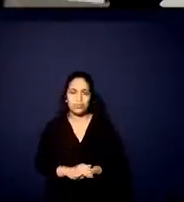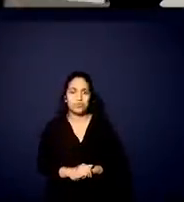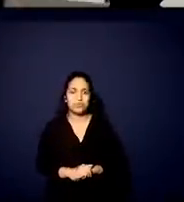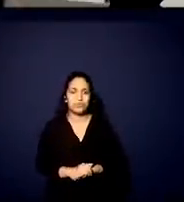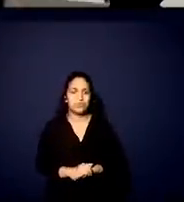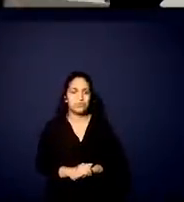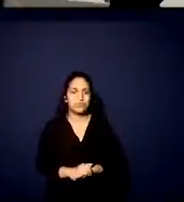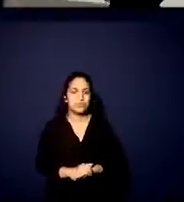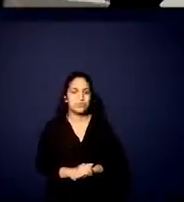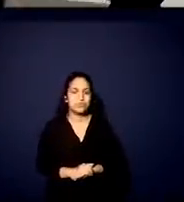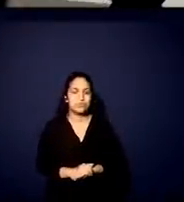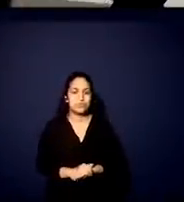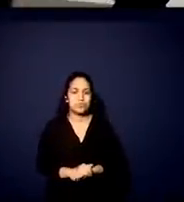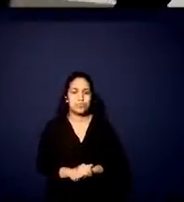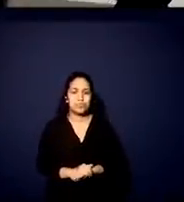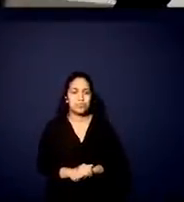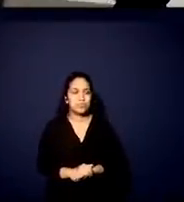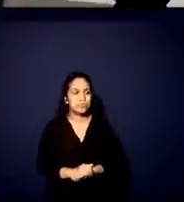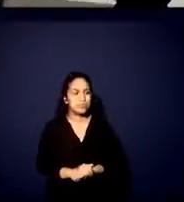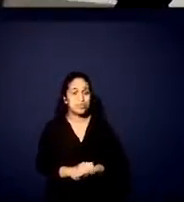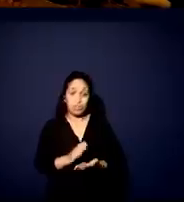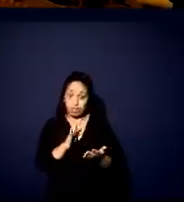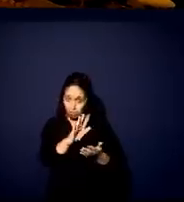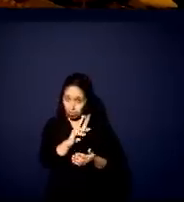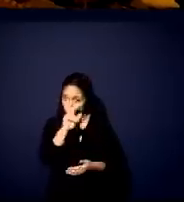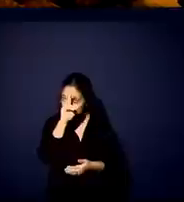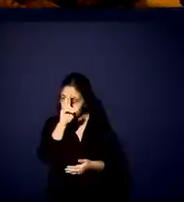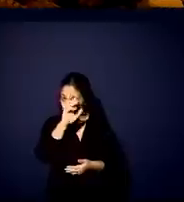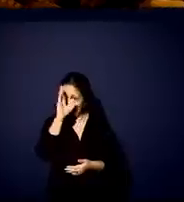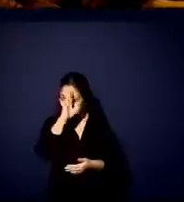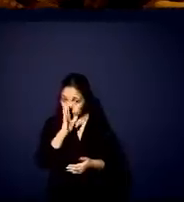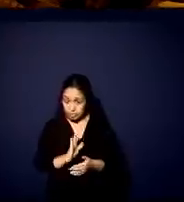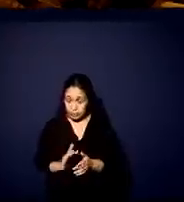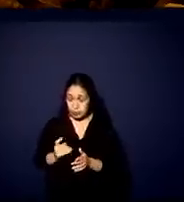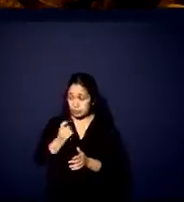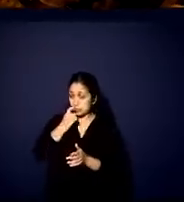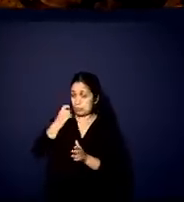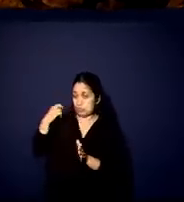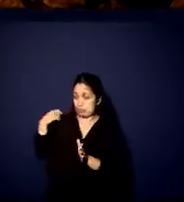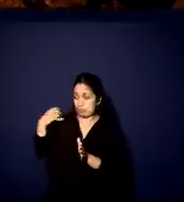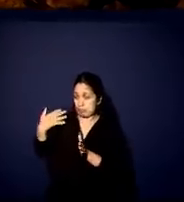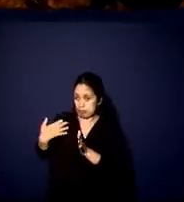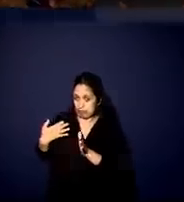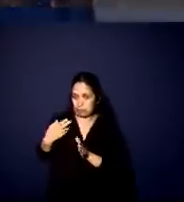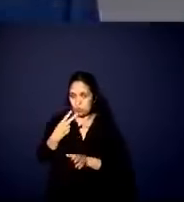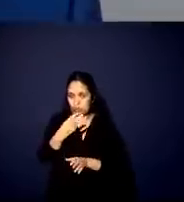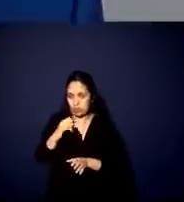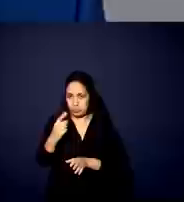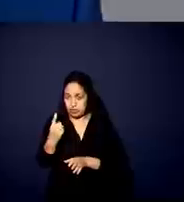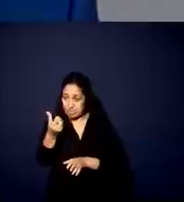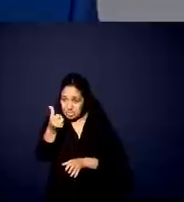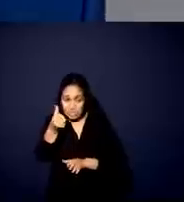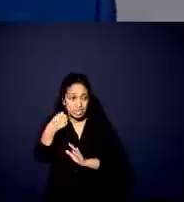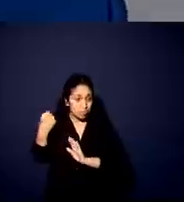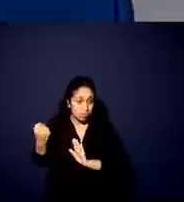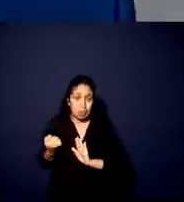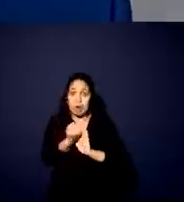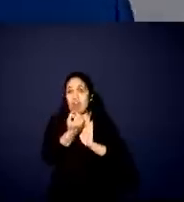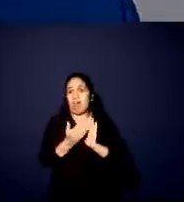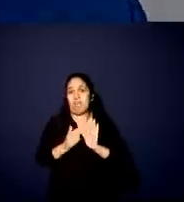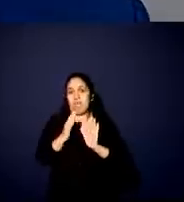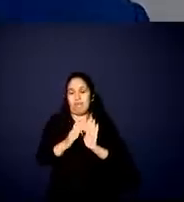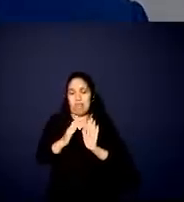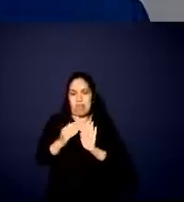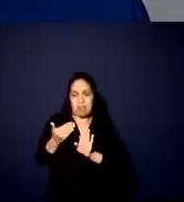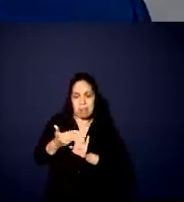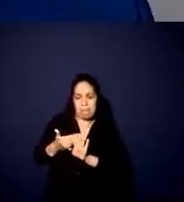Bom, eu vejo o seguinte, a gente tem que pegar a história recente do Brasil, e eu considero que 2016 foi um marco. Naquele momento, a gente rompeu de uma